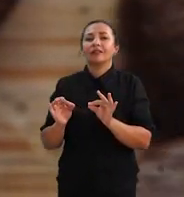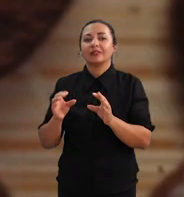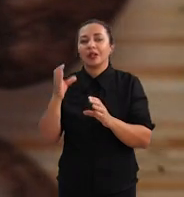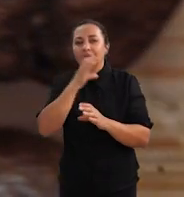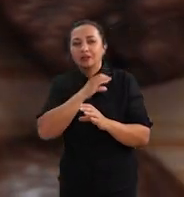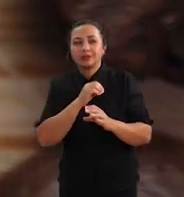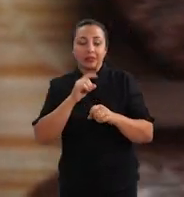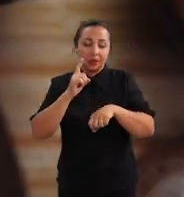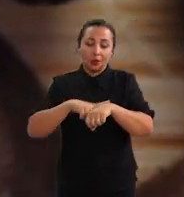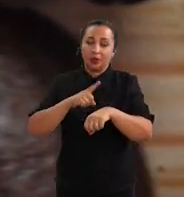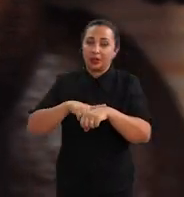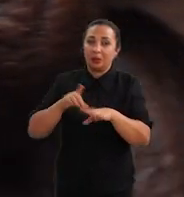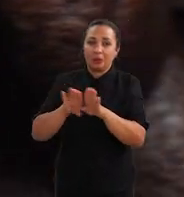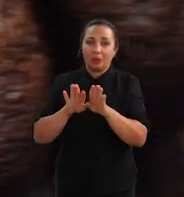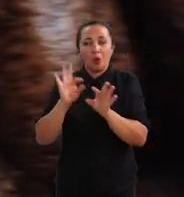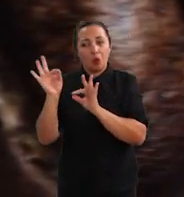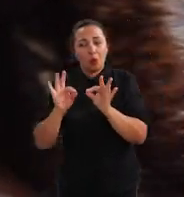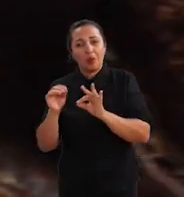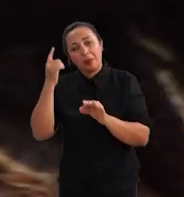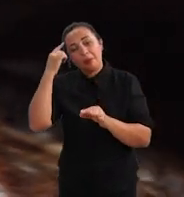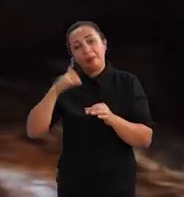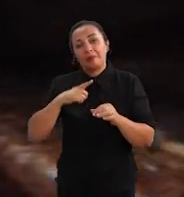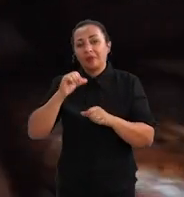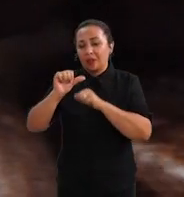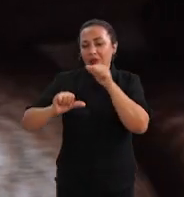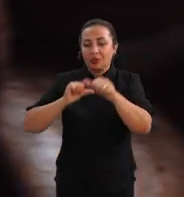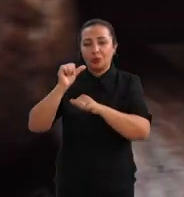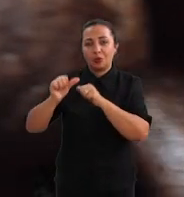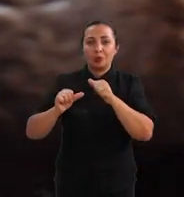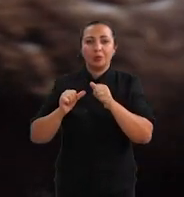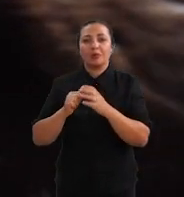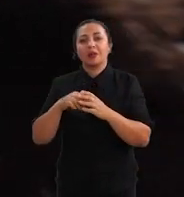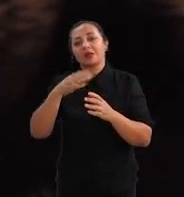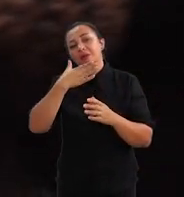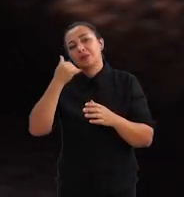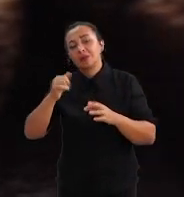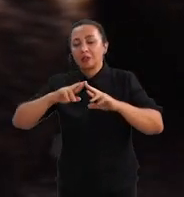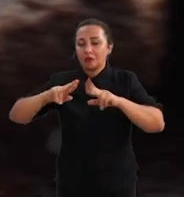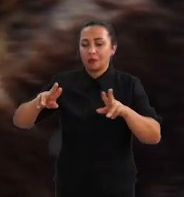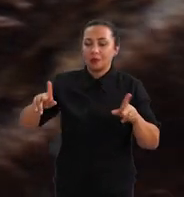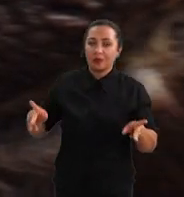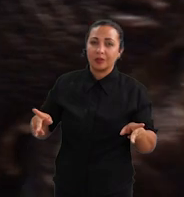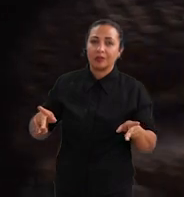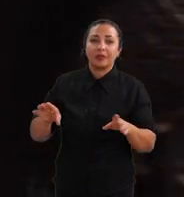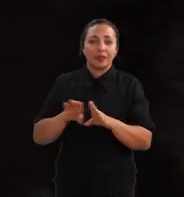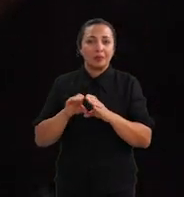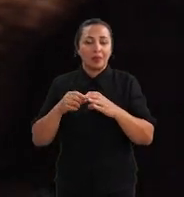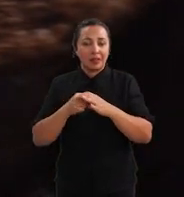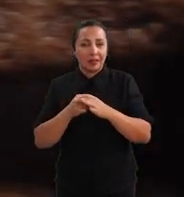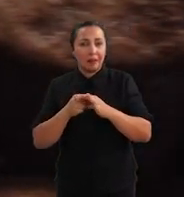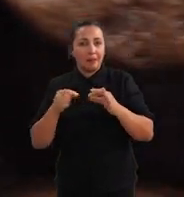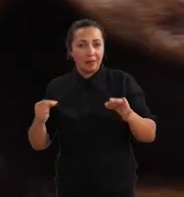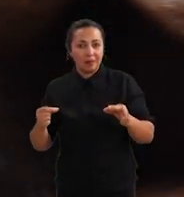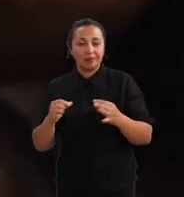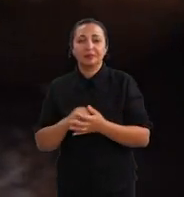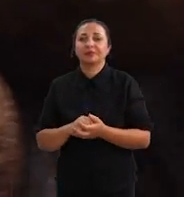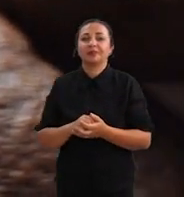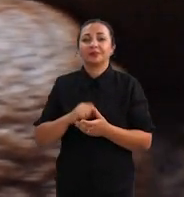em um tempo controlado, para fazer com que tenha esse desenvolvimento de características mais diferenciadas da amêndoa.